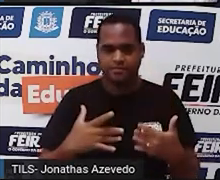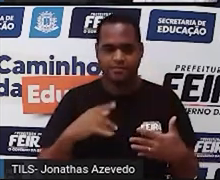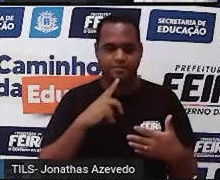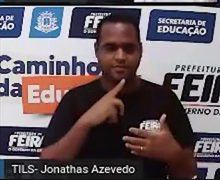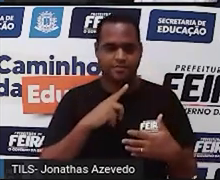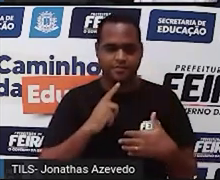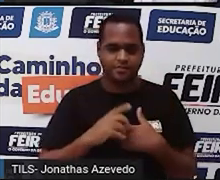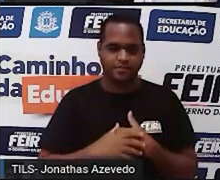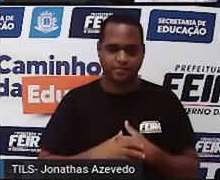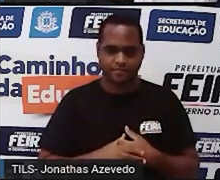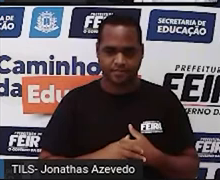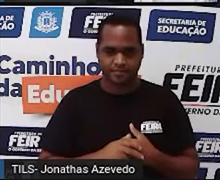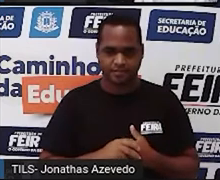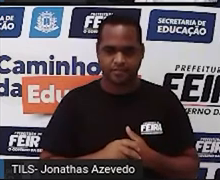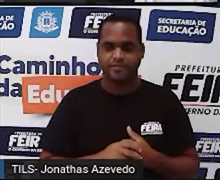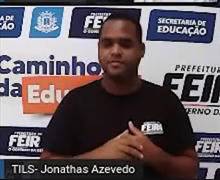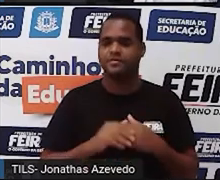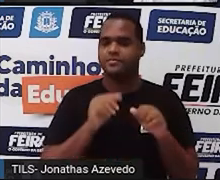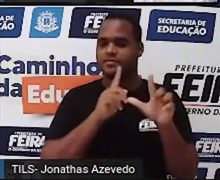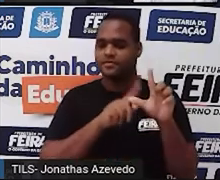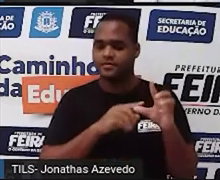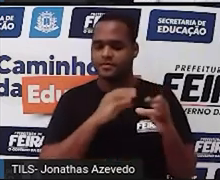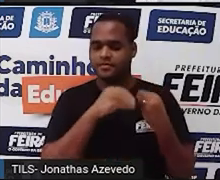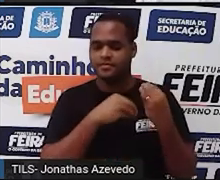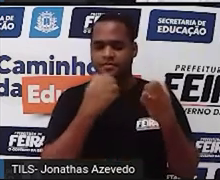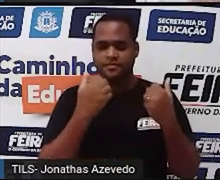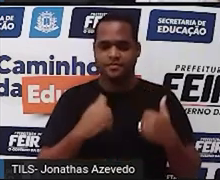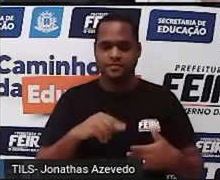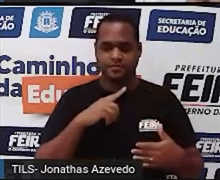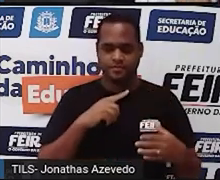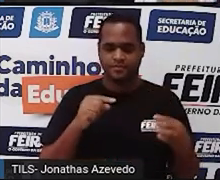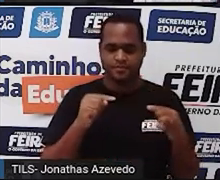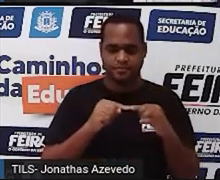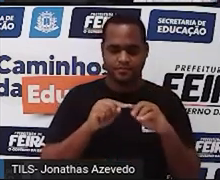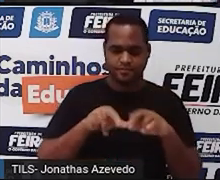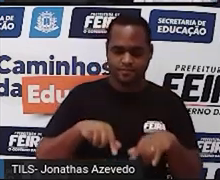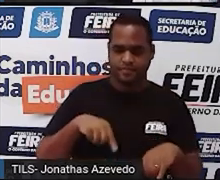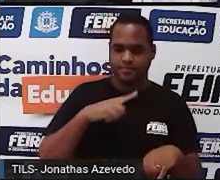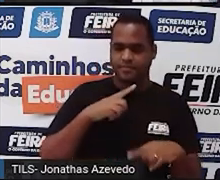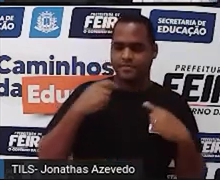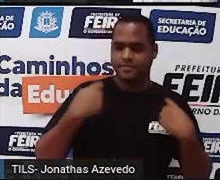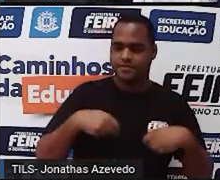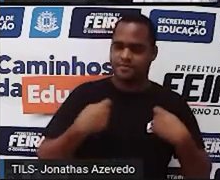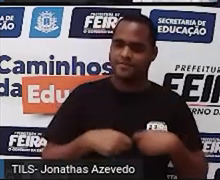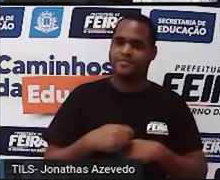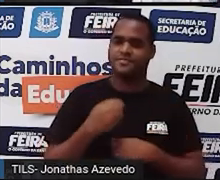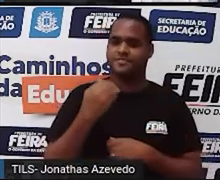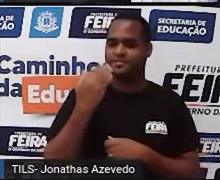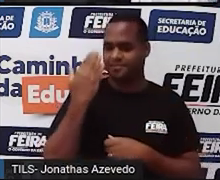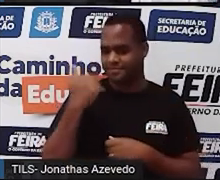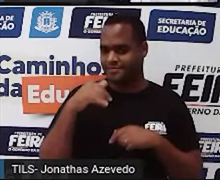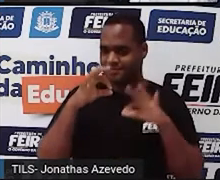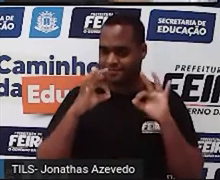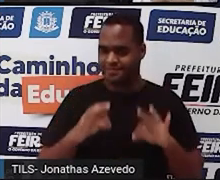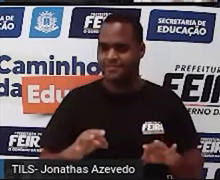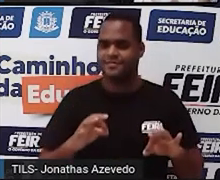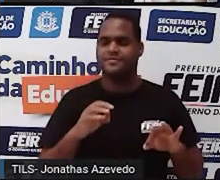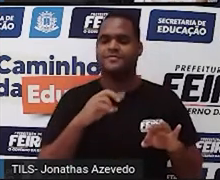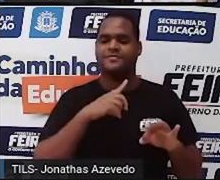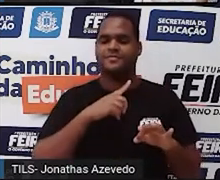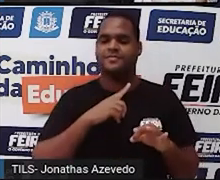dessa parte da matemática chamada álgebra. Então, isso a gente precisa saber direitinho, tá bom? Porque,